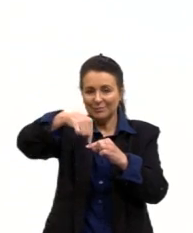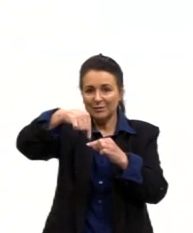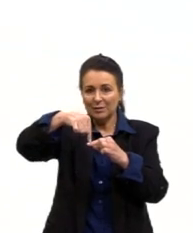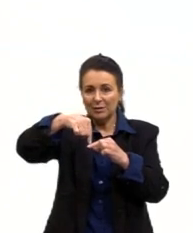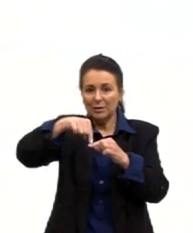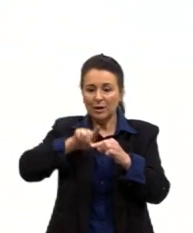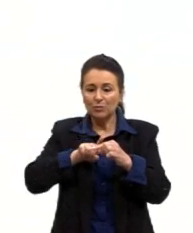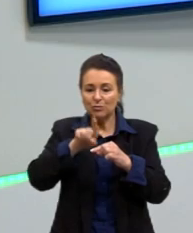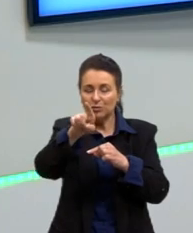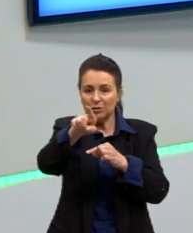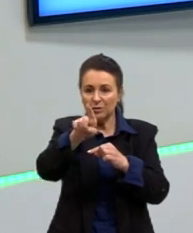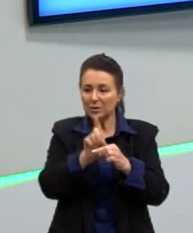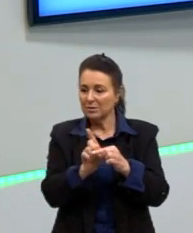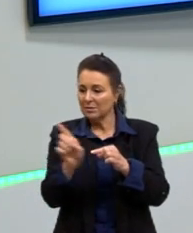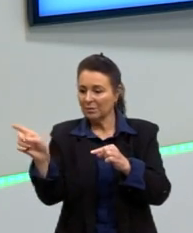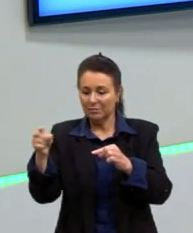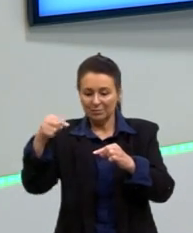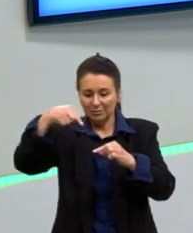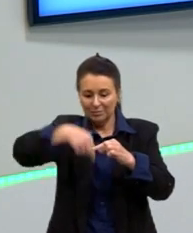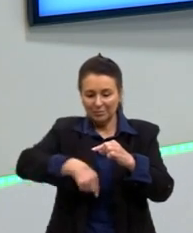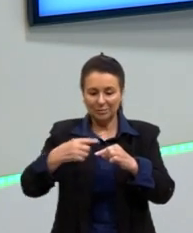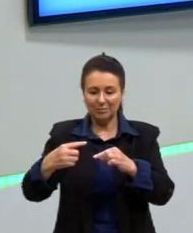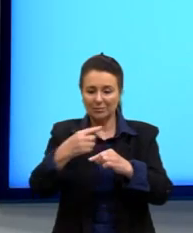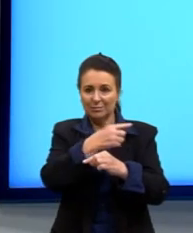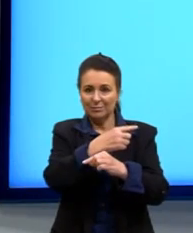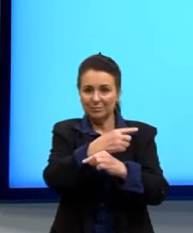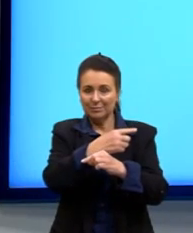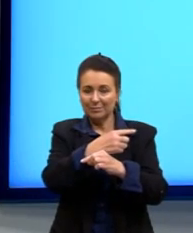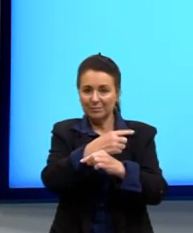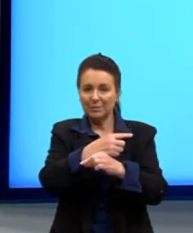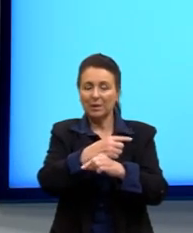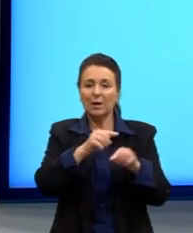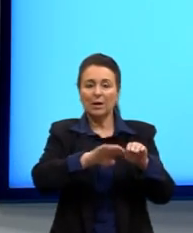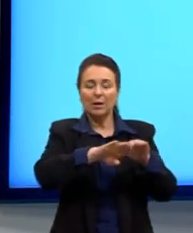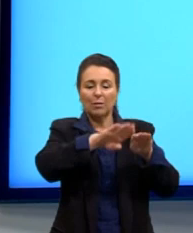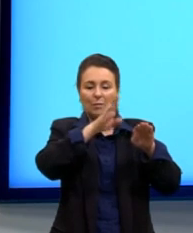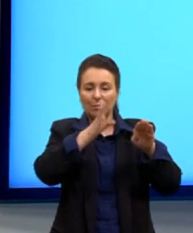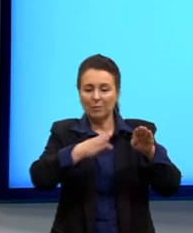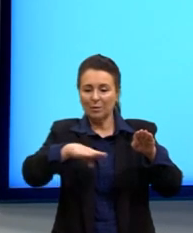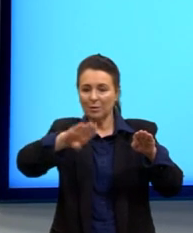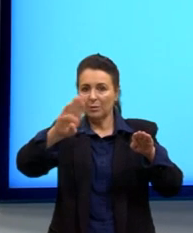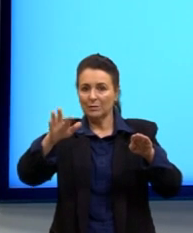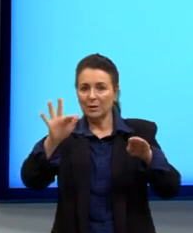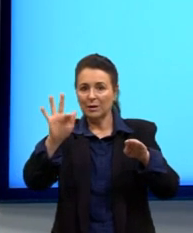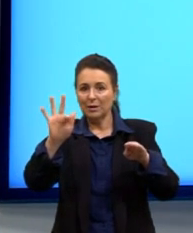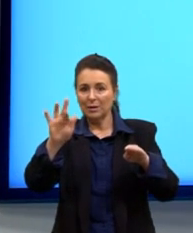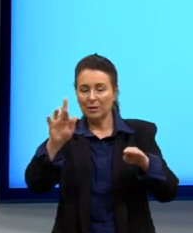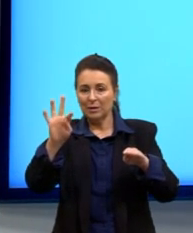de propagação da onda, que é o que caracteriza como uma onda transversal, tá?